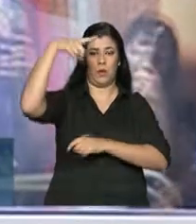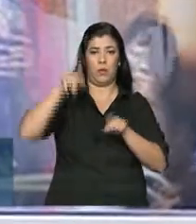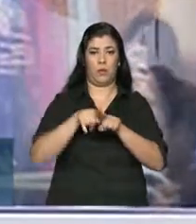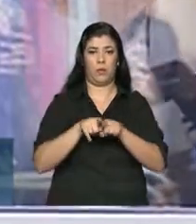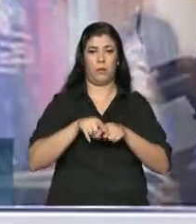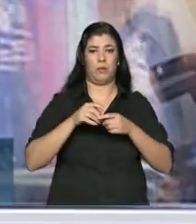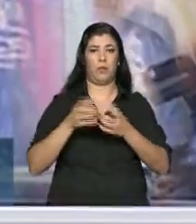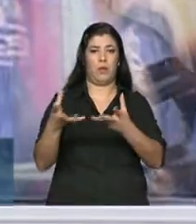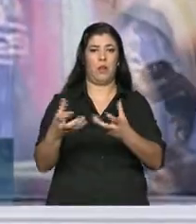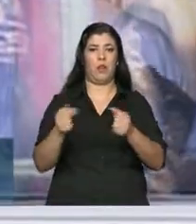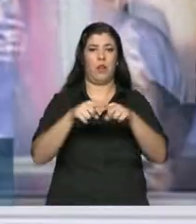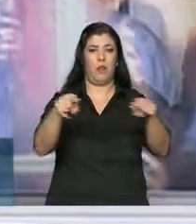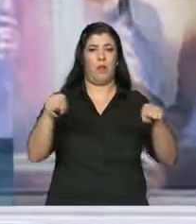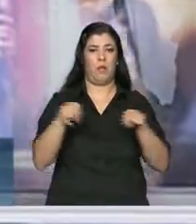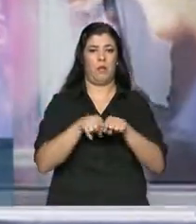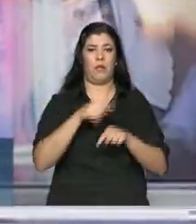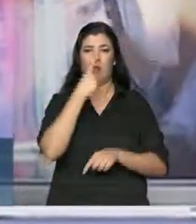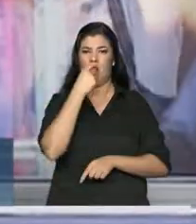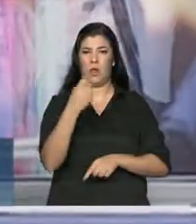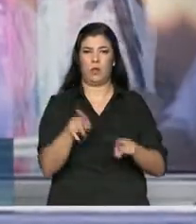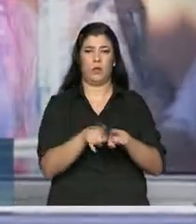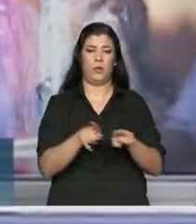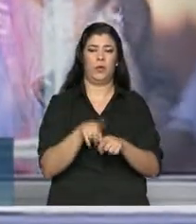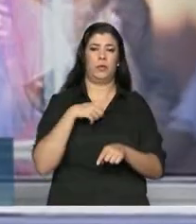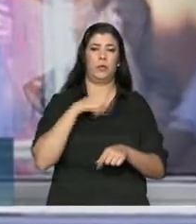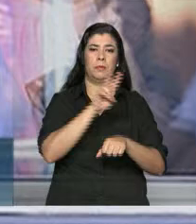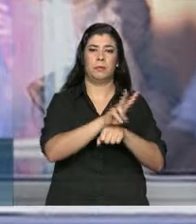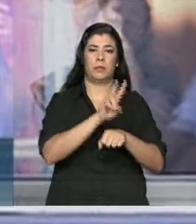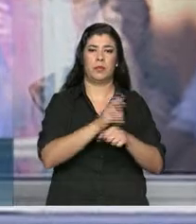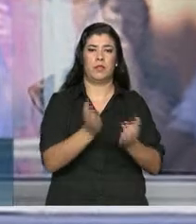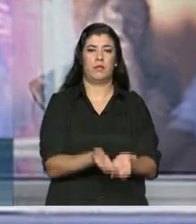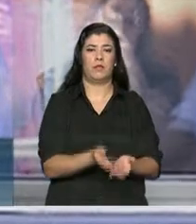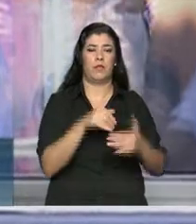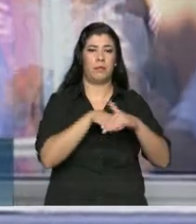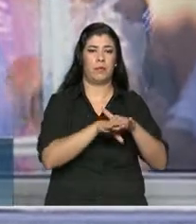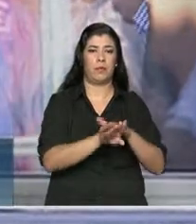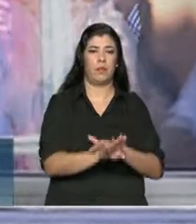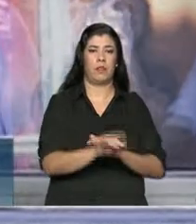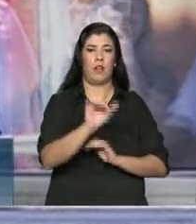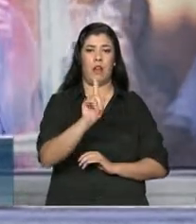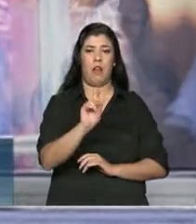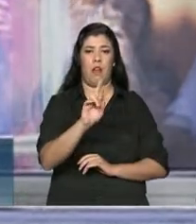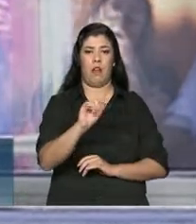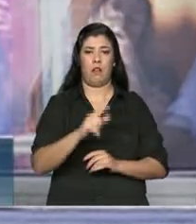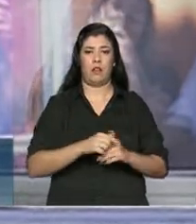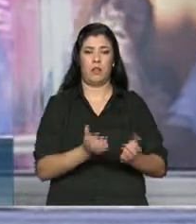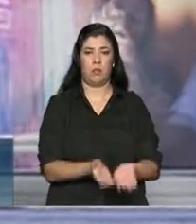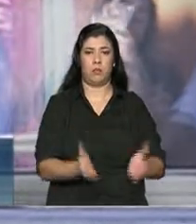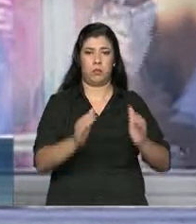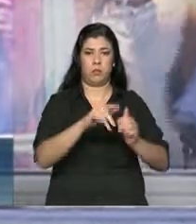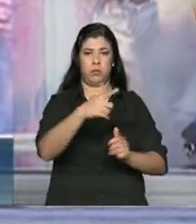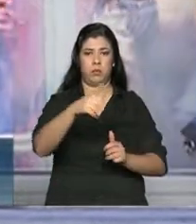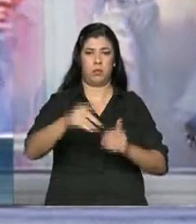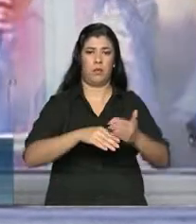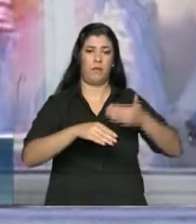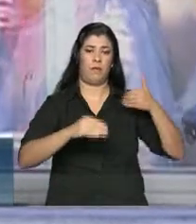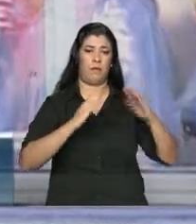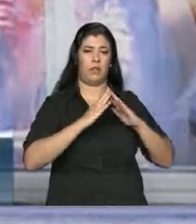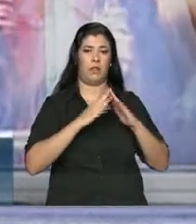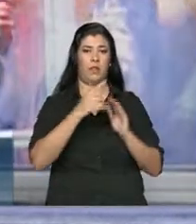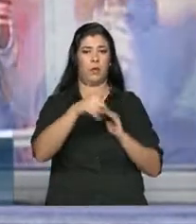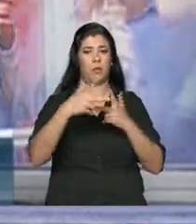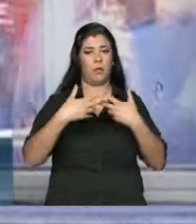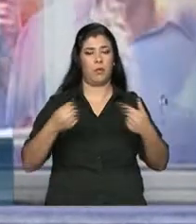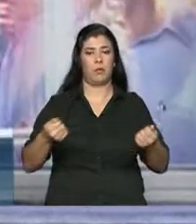coletoras de lixo, espaço reservado para botijão de gás fora das residências, entre outros benefícios.